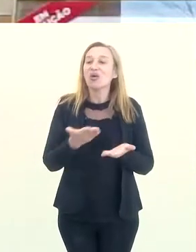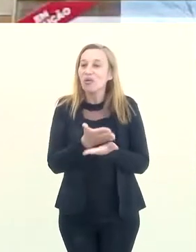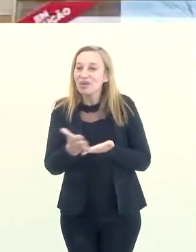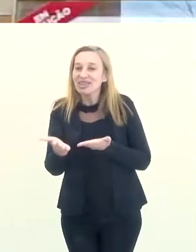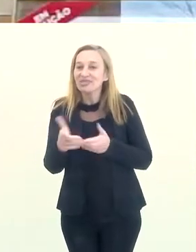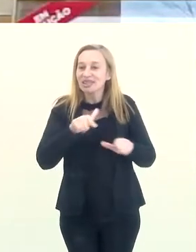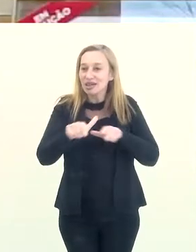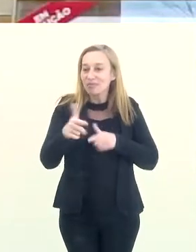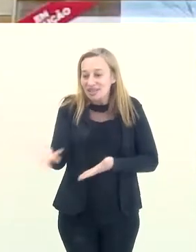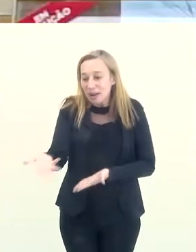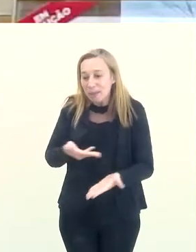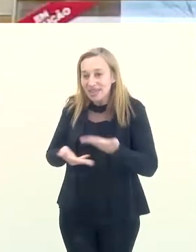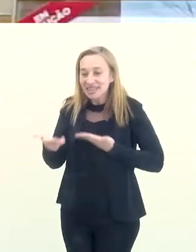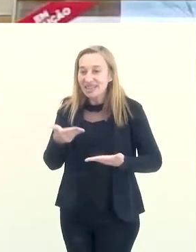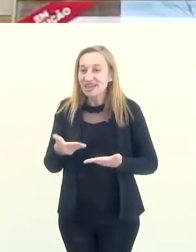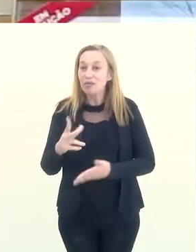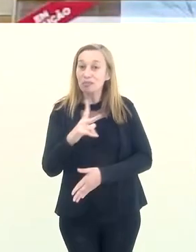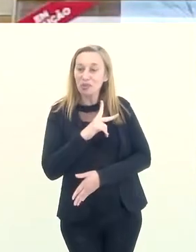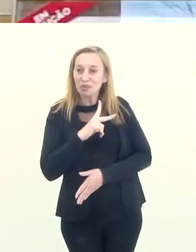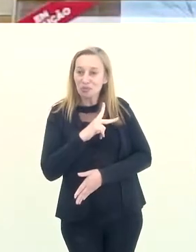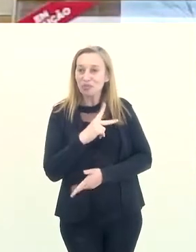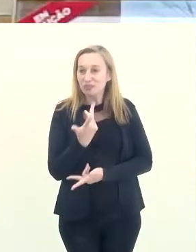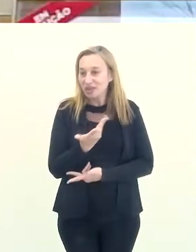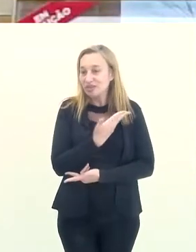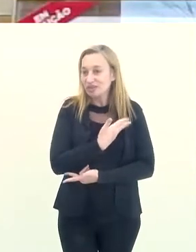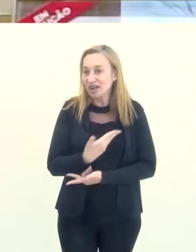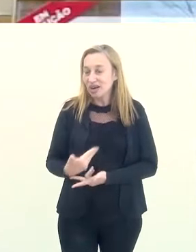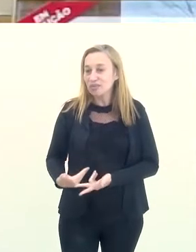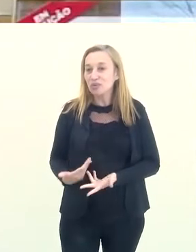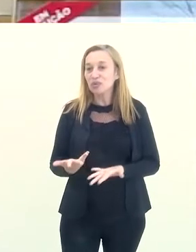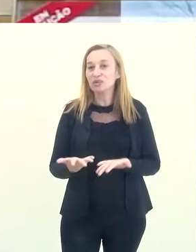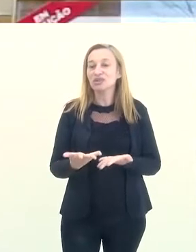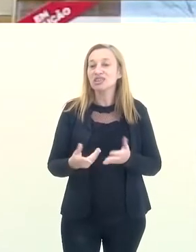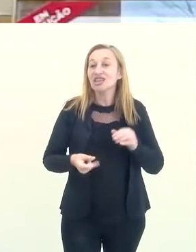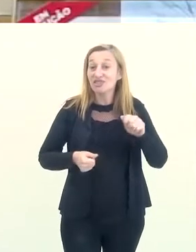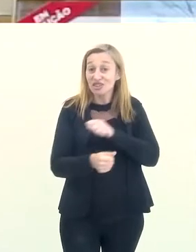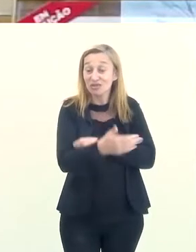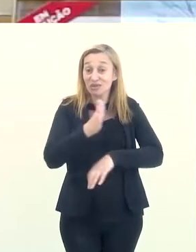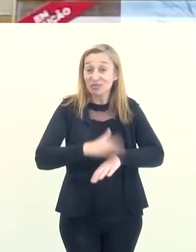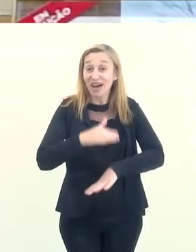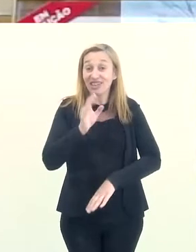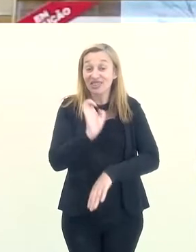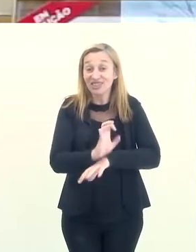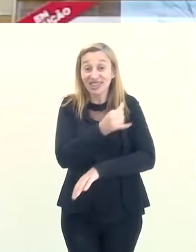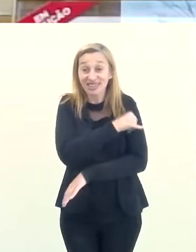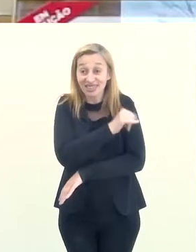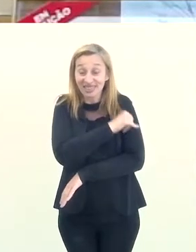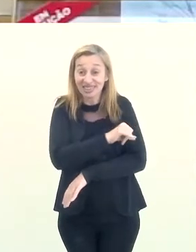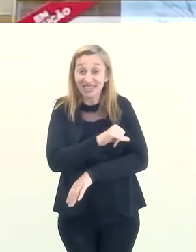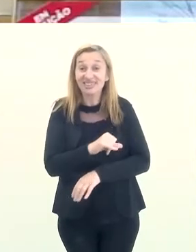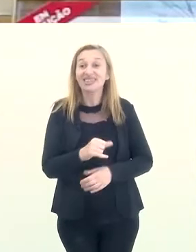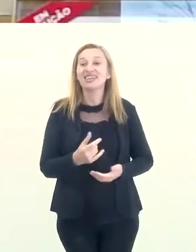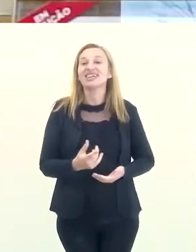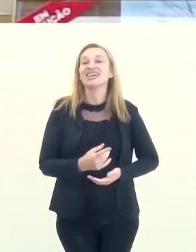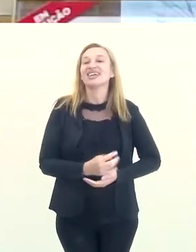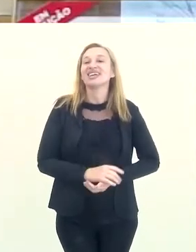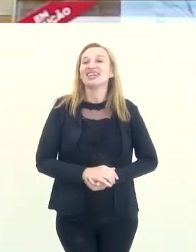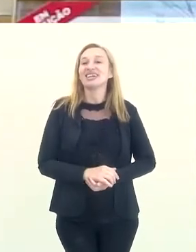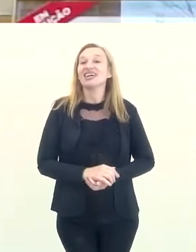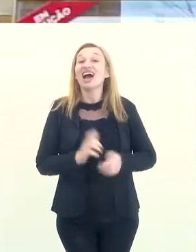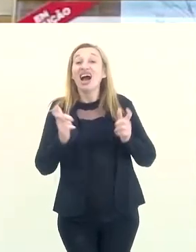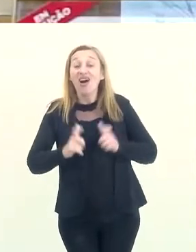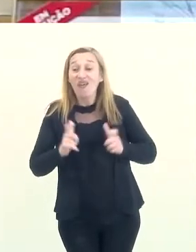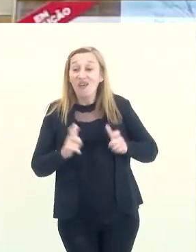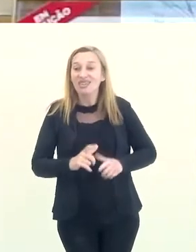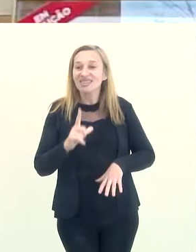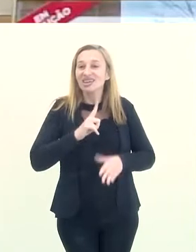Então, fizemos essa parceria pública-privada. É um dos maiores investimentos do estado do Rio de Janeiro, de entretenimentos,